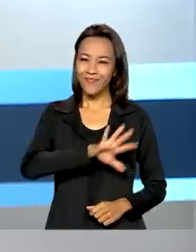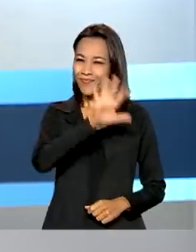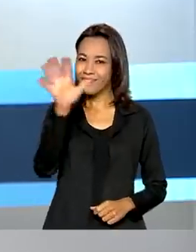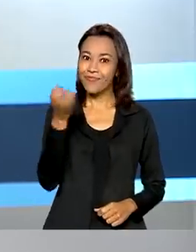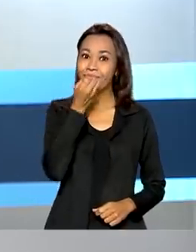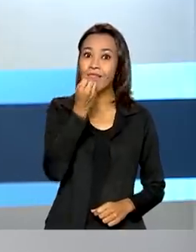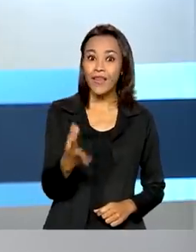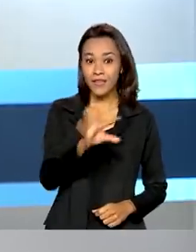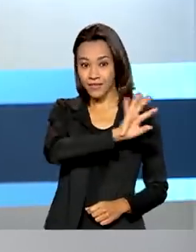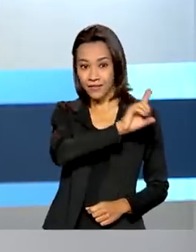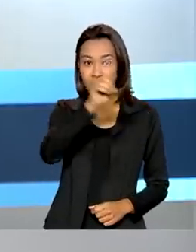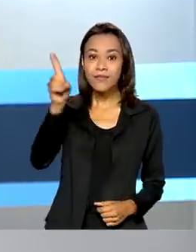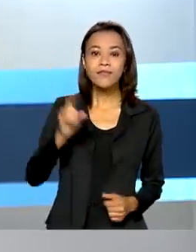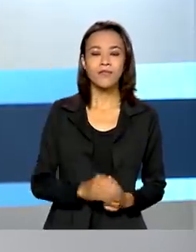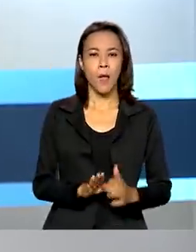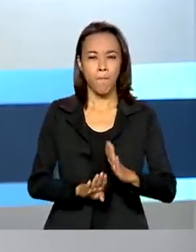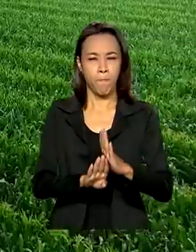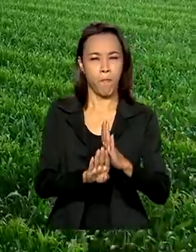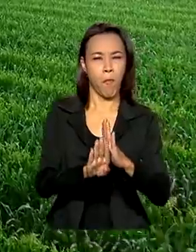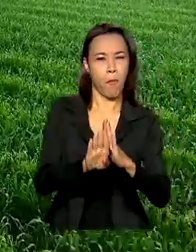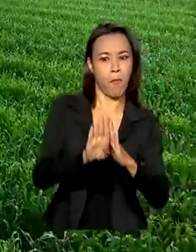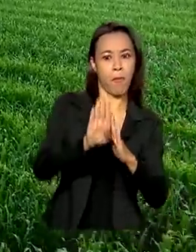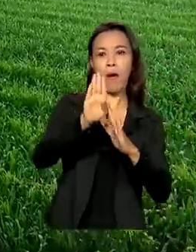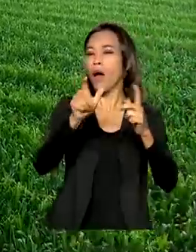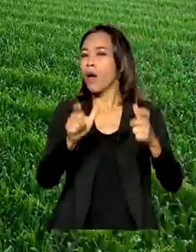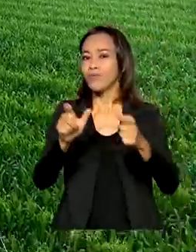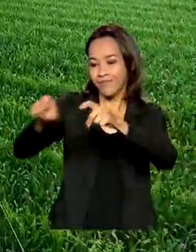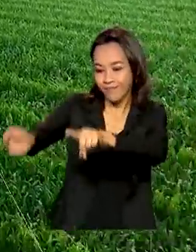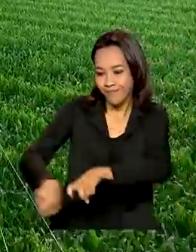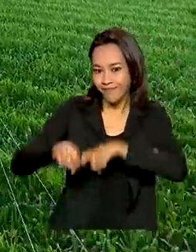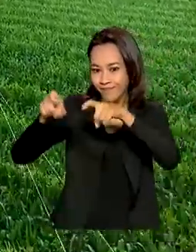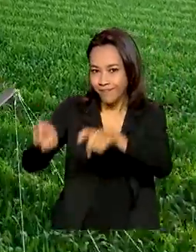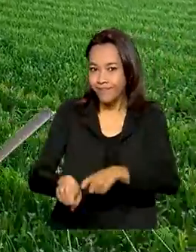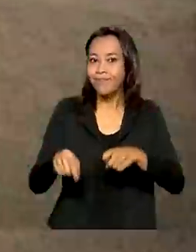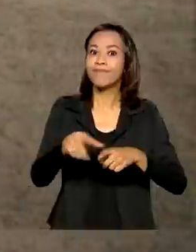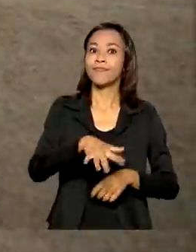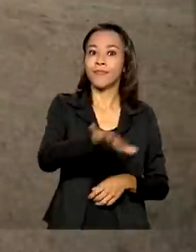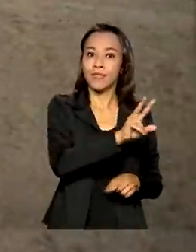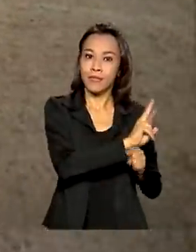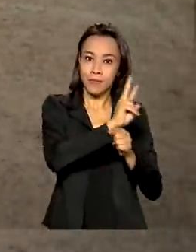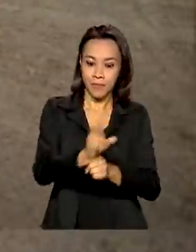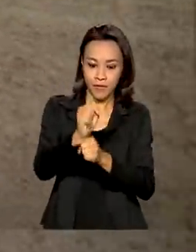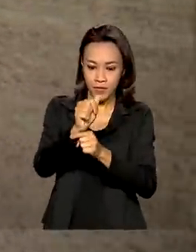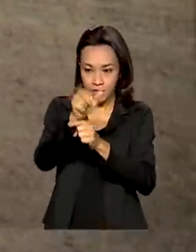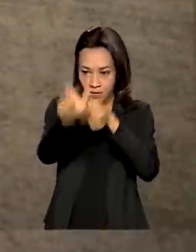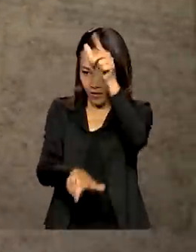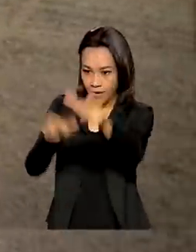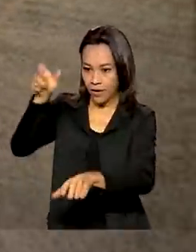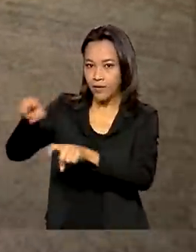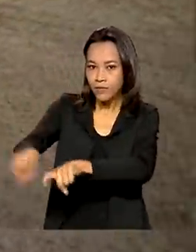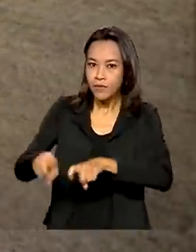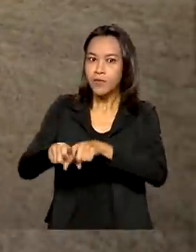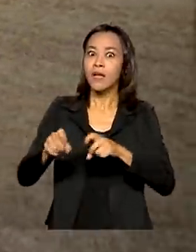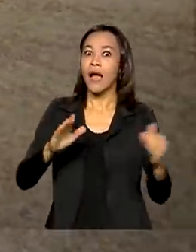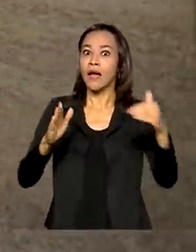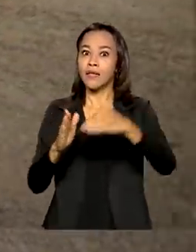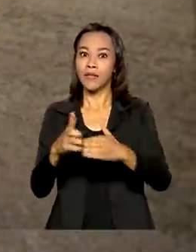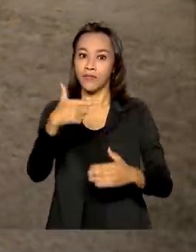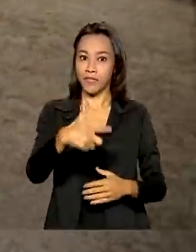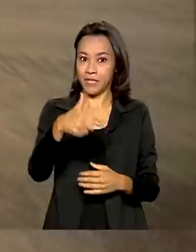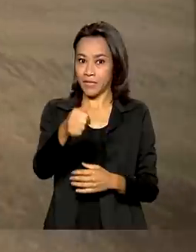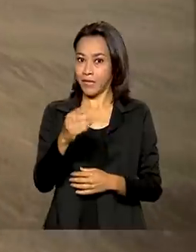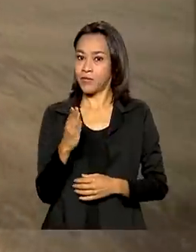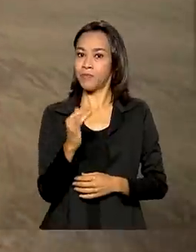Olá, bom dia! Recorde no campo. Crédito a produtores rurais chega a 27 bilhões de reais